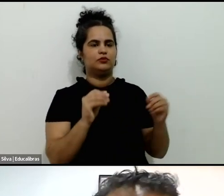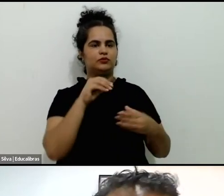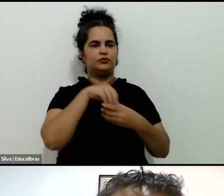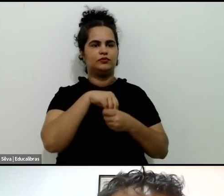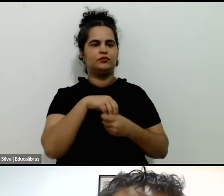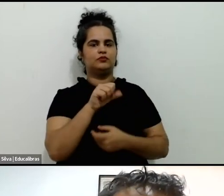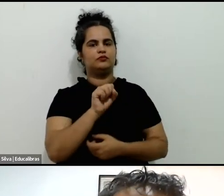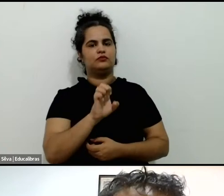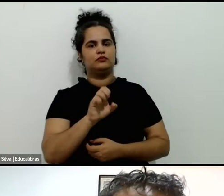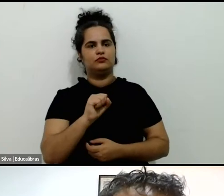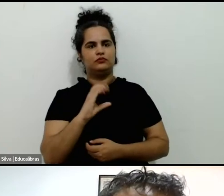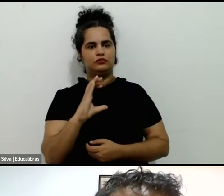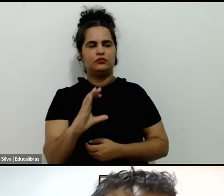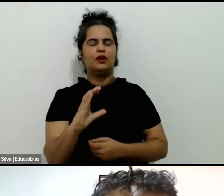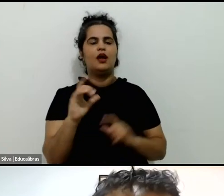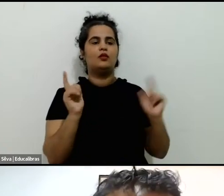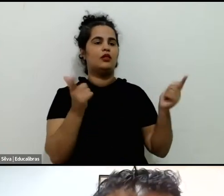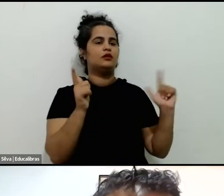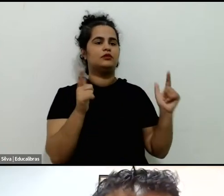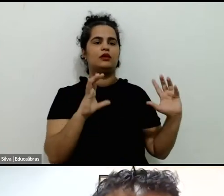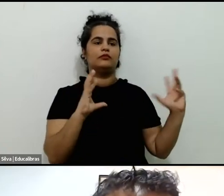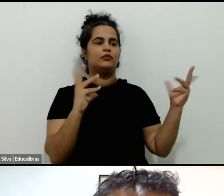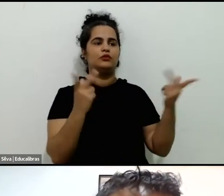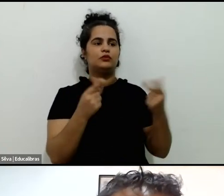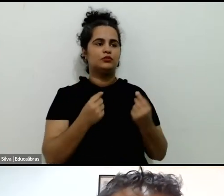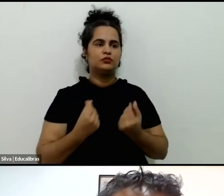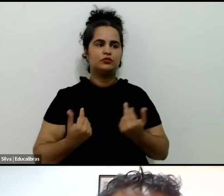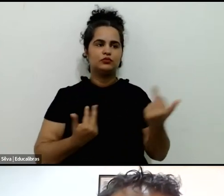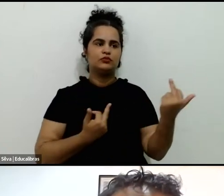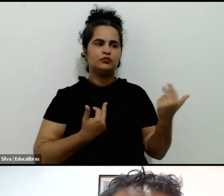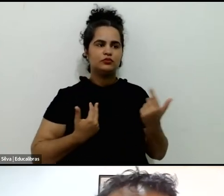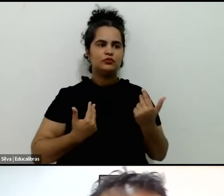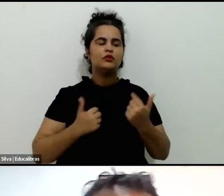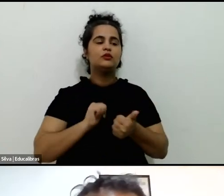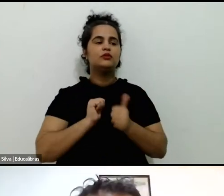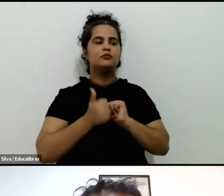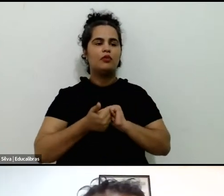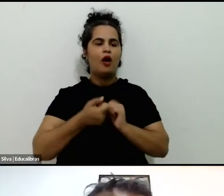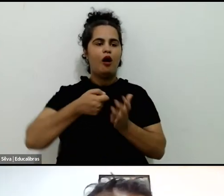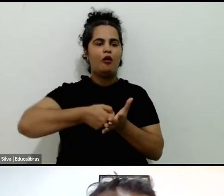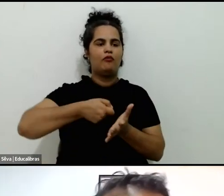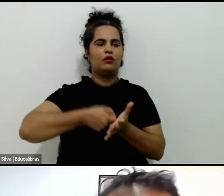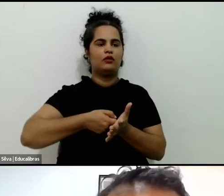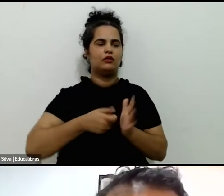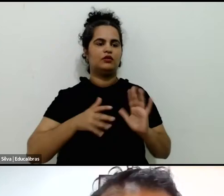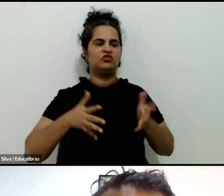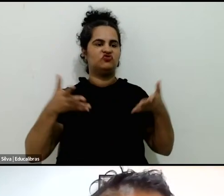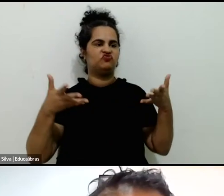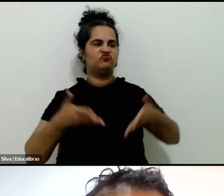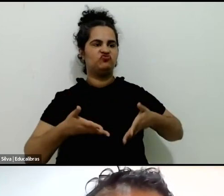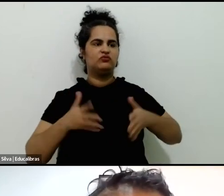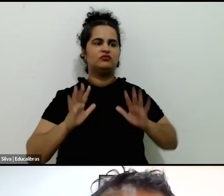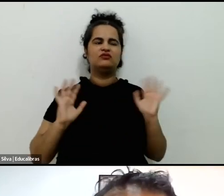pratica o lazer para todos também. Porque o esporte não pode ser uma obrigação, uma chatice,